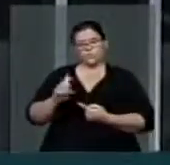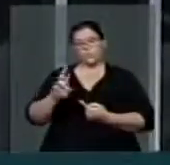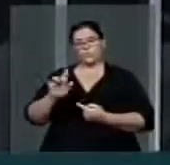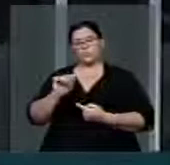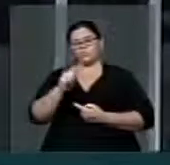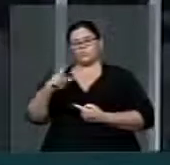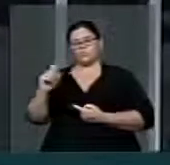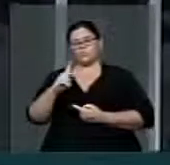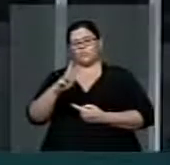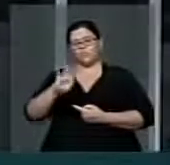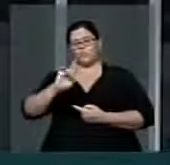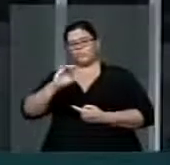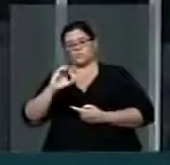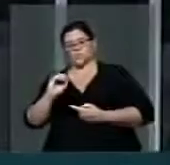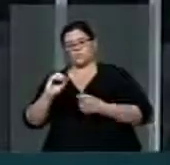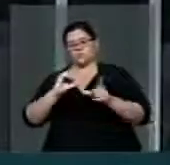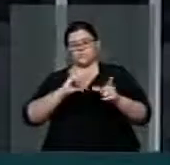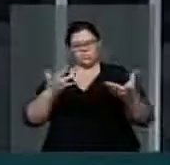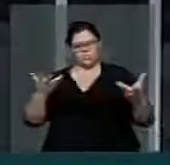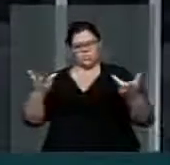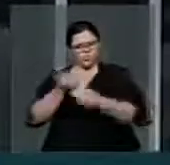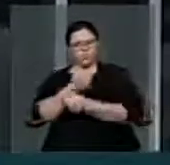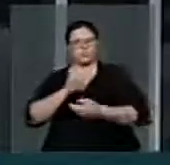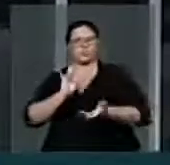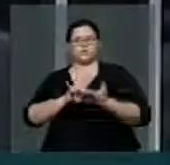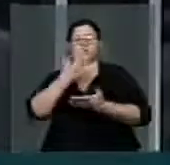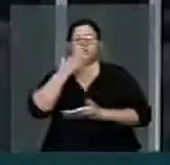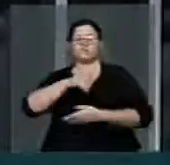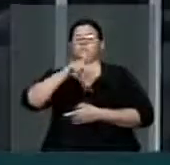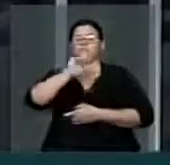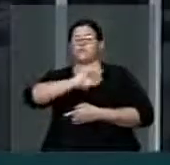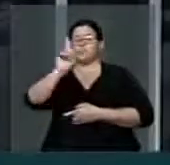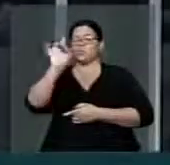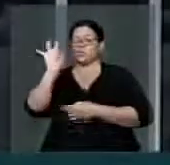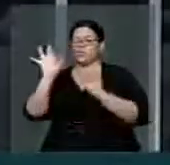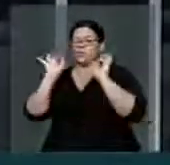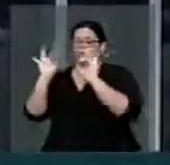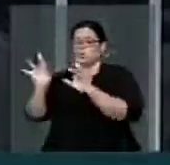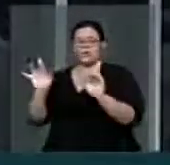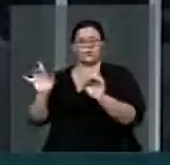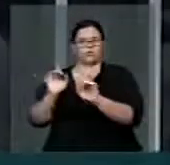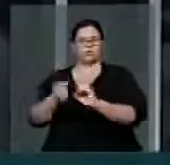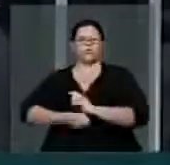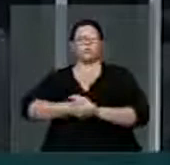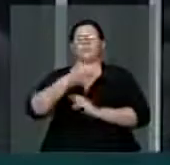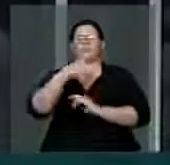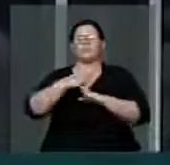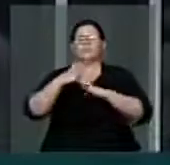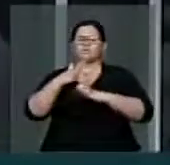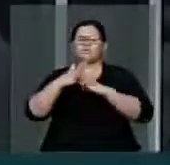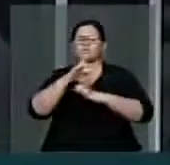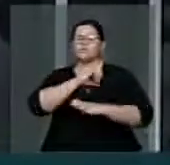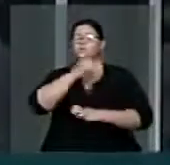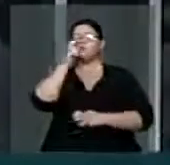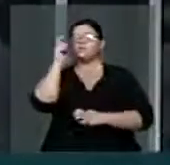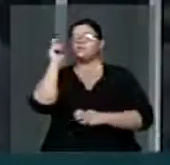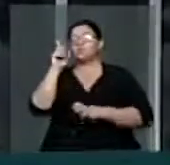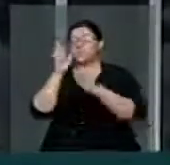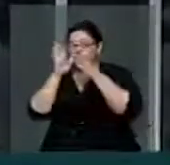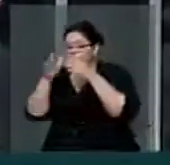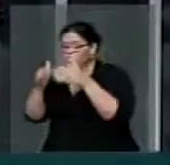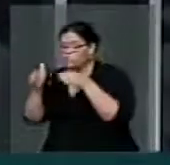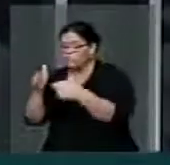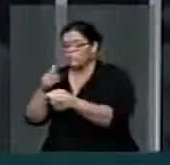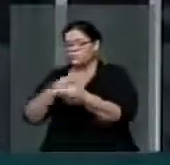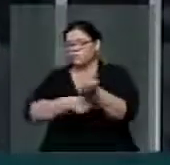qualificado. preferencialmente, não é exclusivamente, quantas empresas e elas têm interesses e negócios,